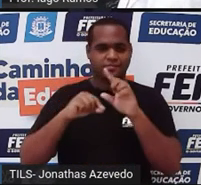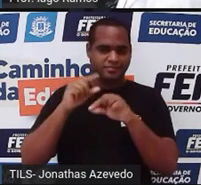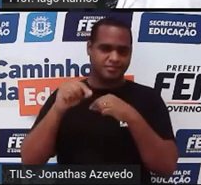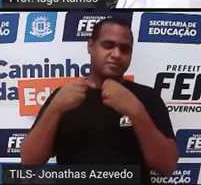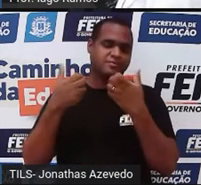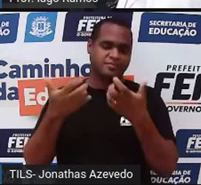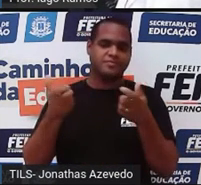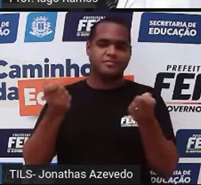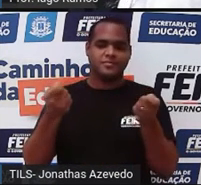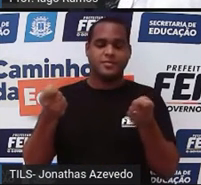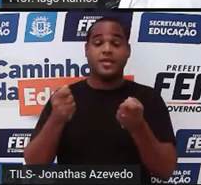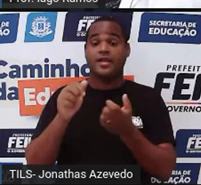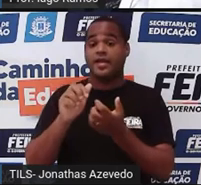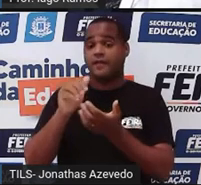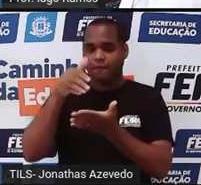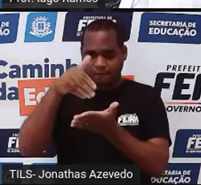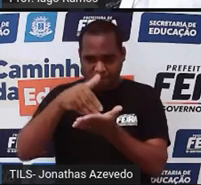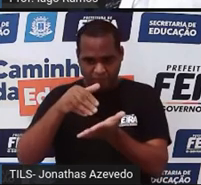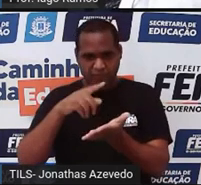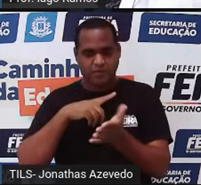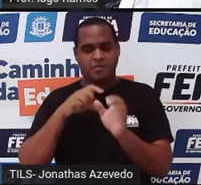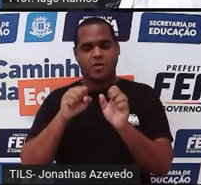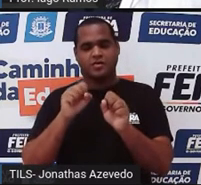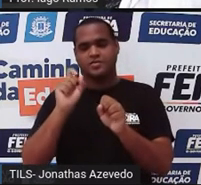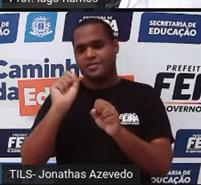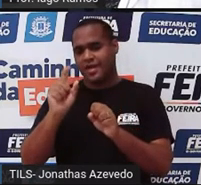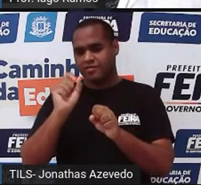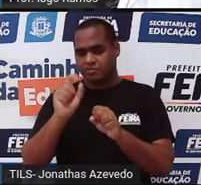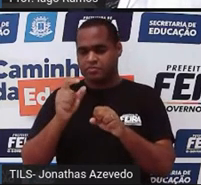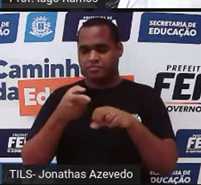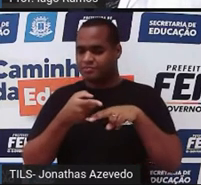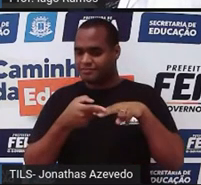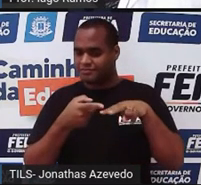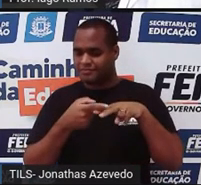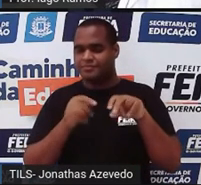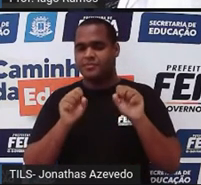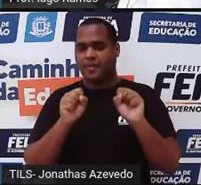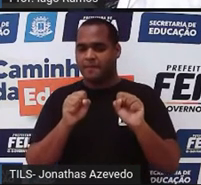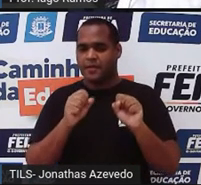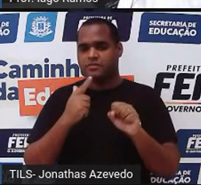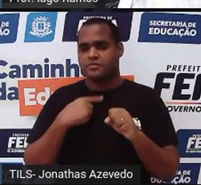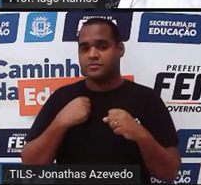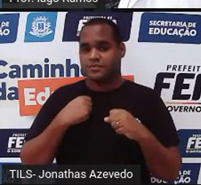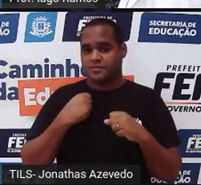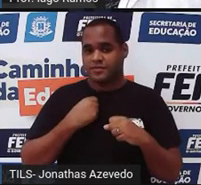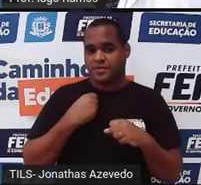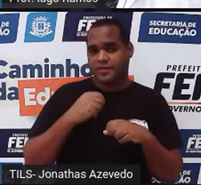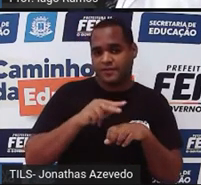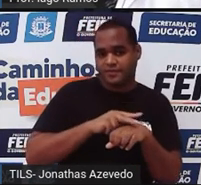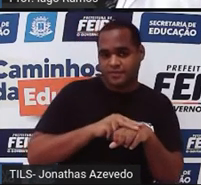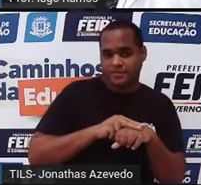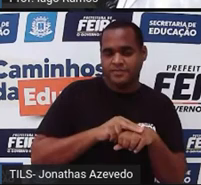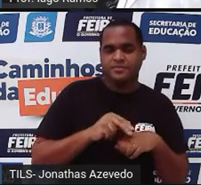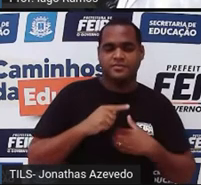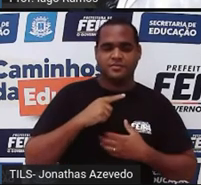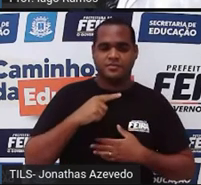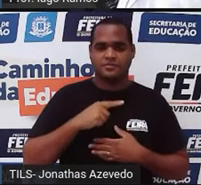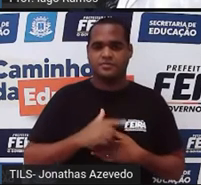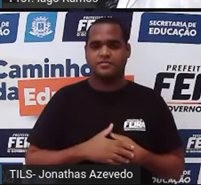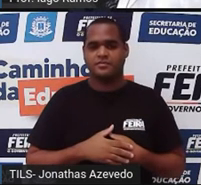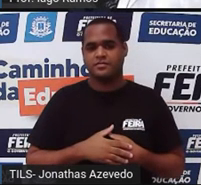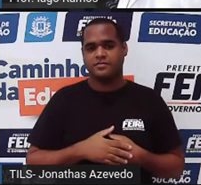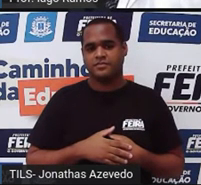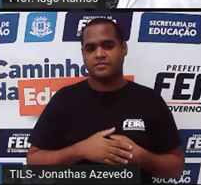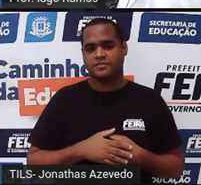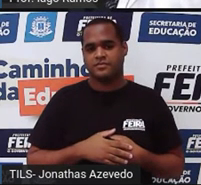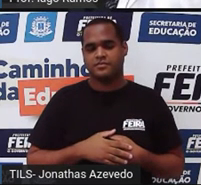por fim, eu posso usar a calça azul, que é a calça 1, com a camisa verde, cinco opções, mais uma opção